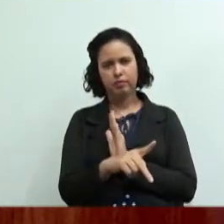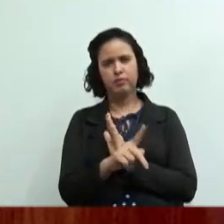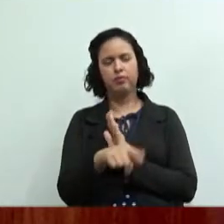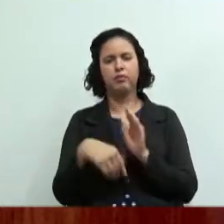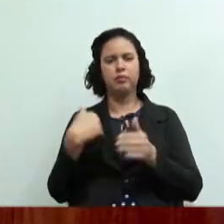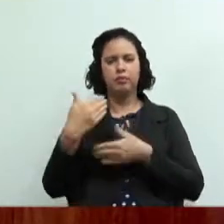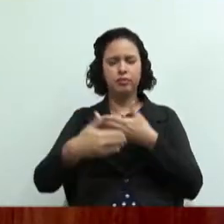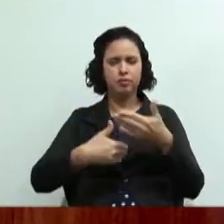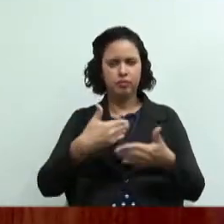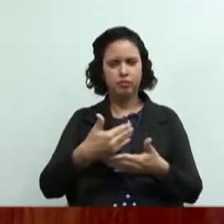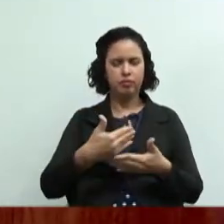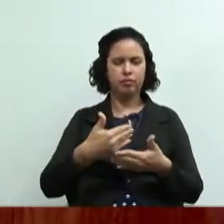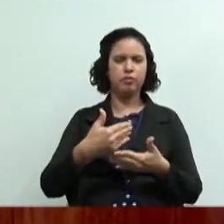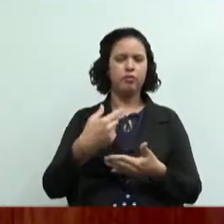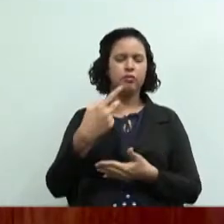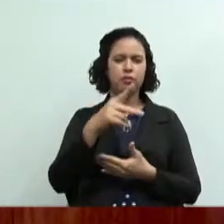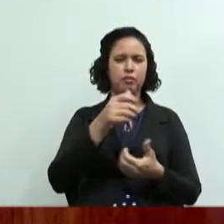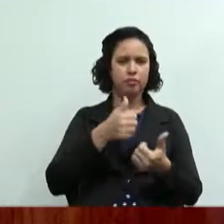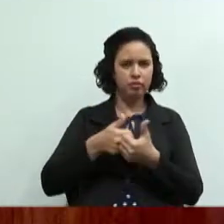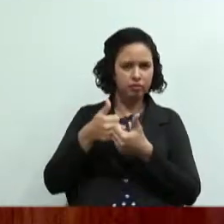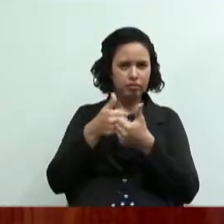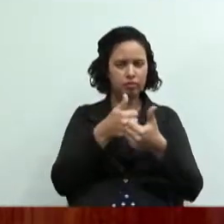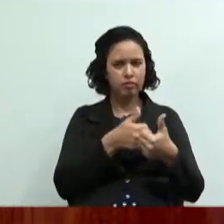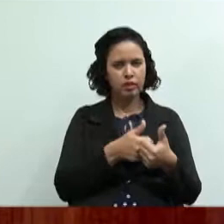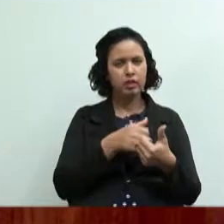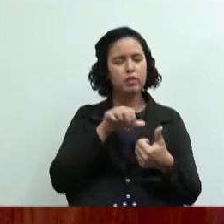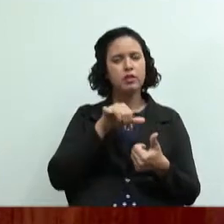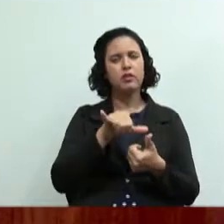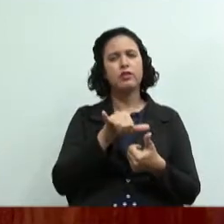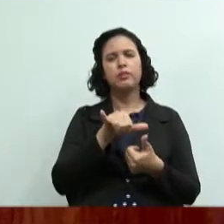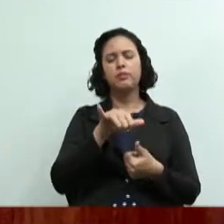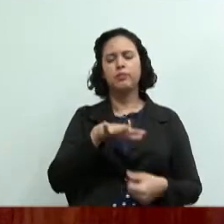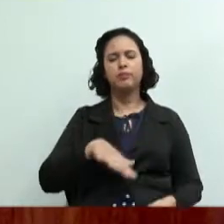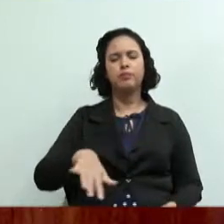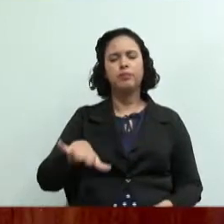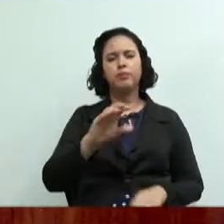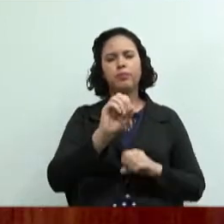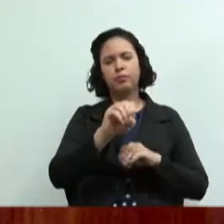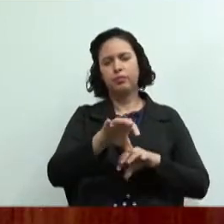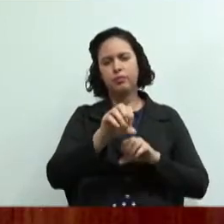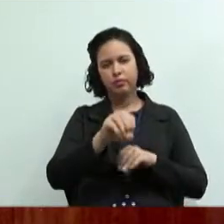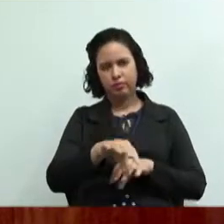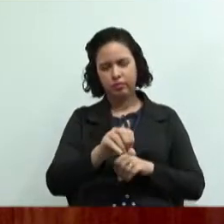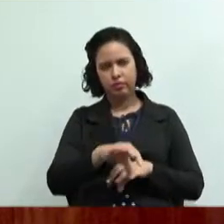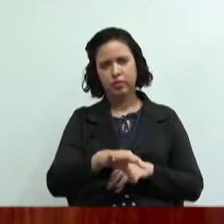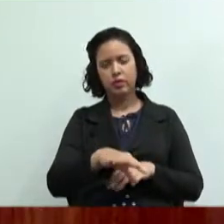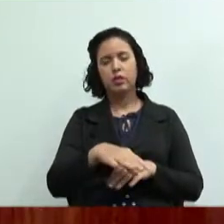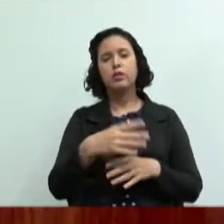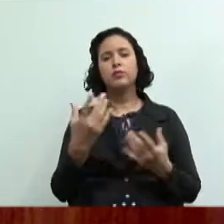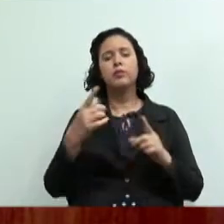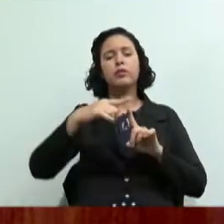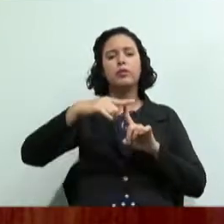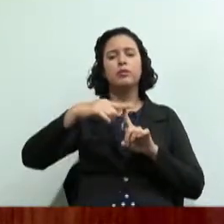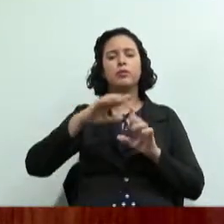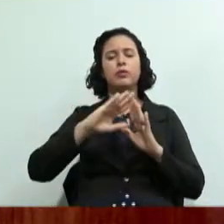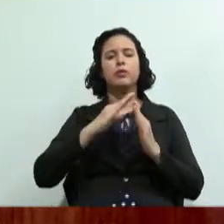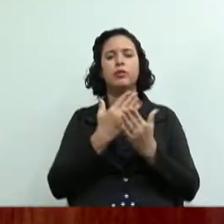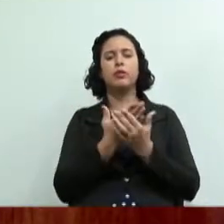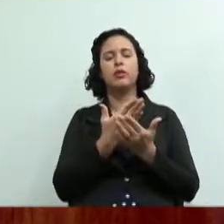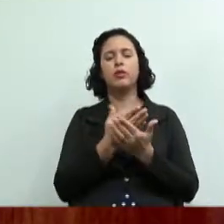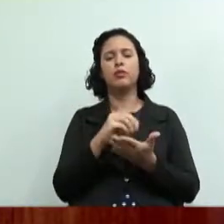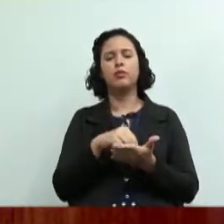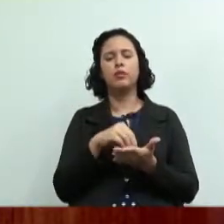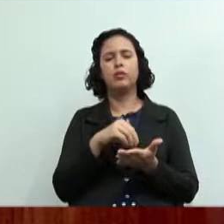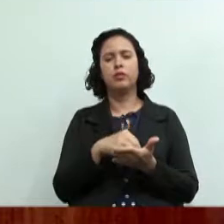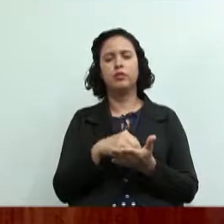desenvolver a região se for no ramo educacional que tipo de escola que estaria faltando na região que